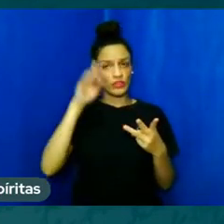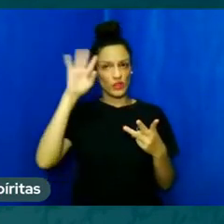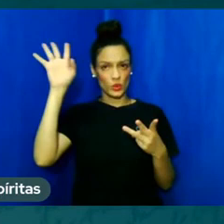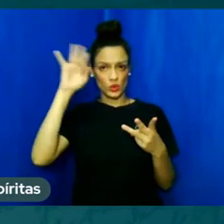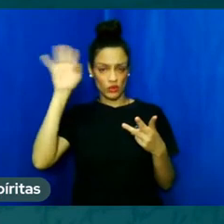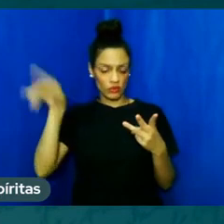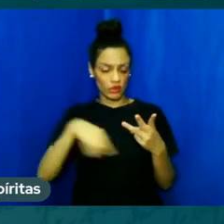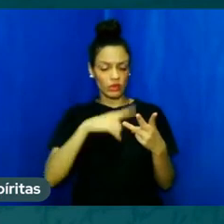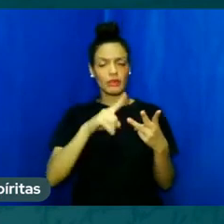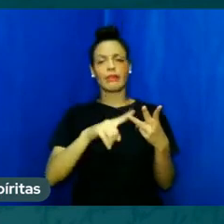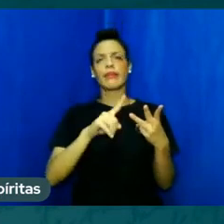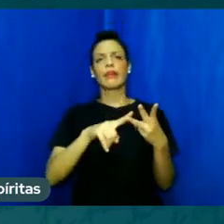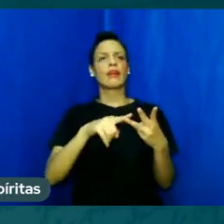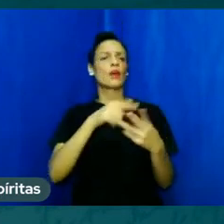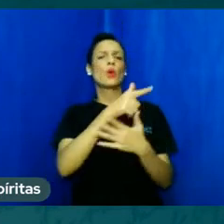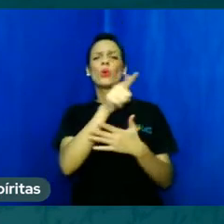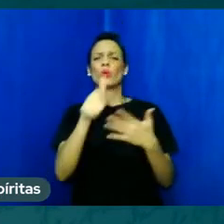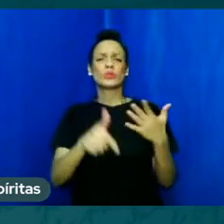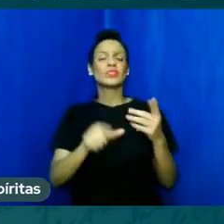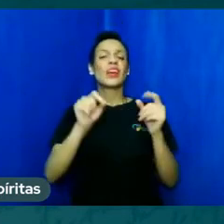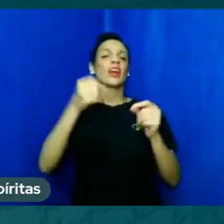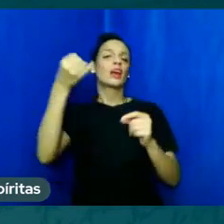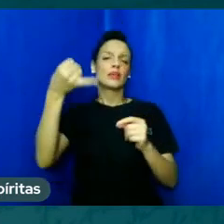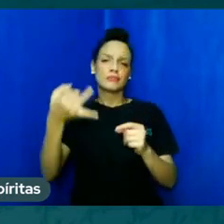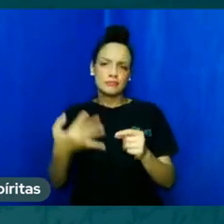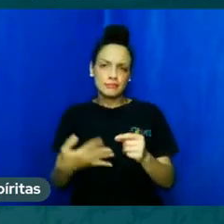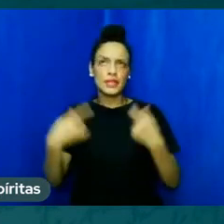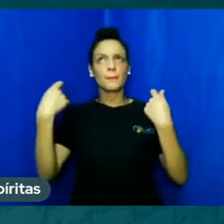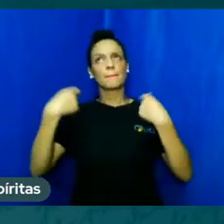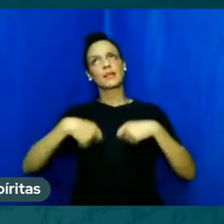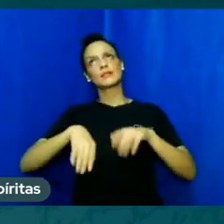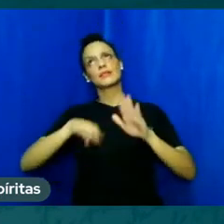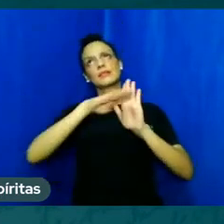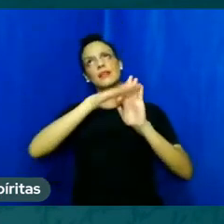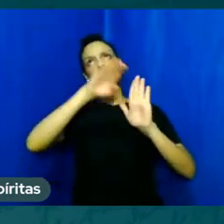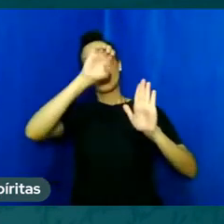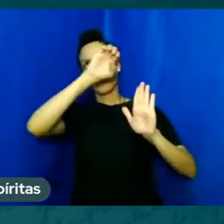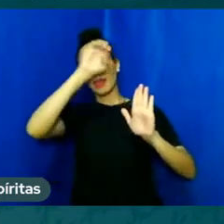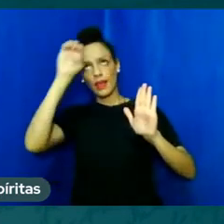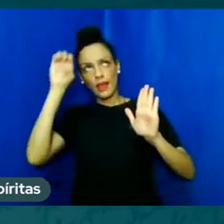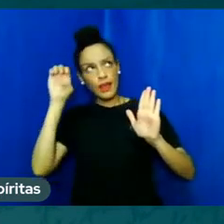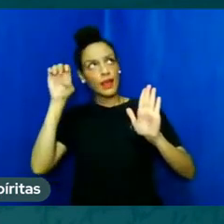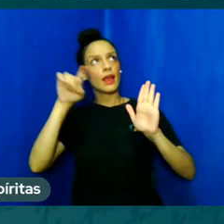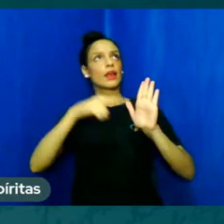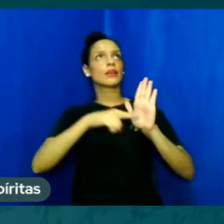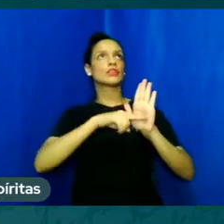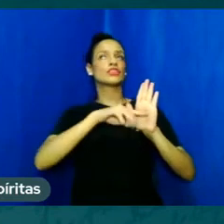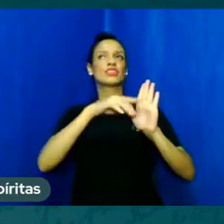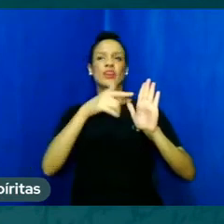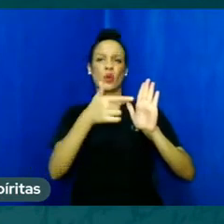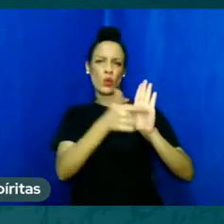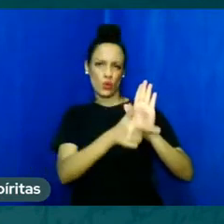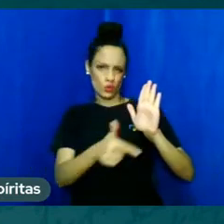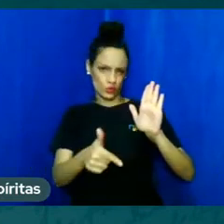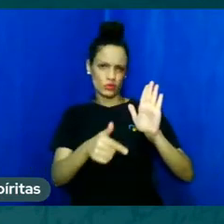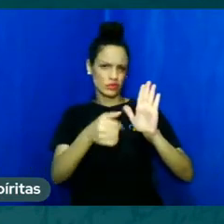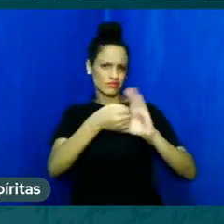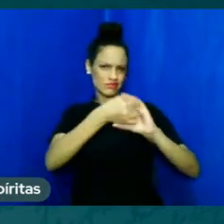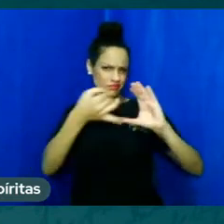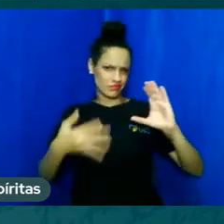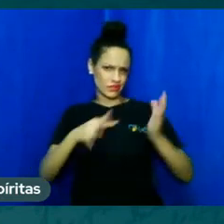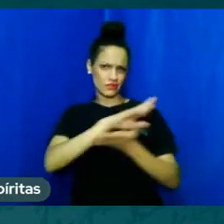probidade, de retidão, dos mais diferentes aspectos, né? Algumas vão mais pra um lado, outras vão mais pra outro,